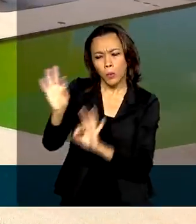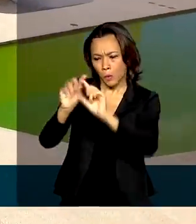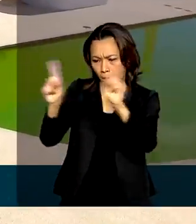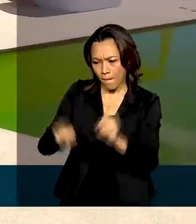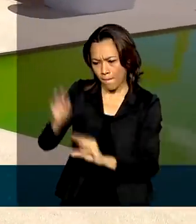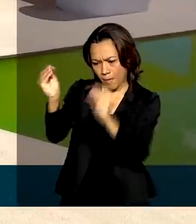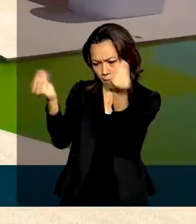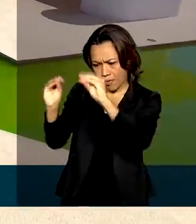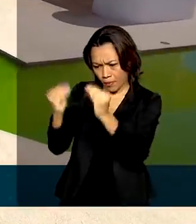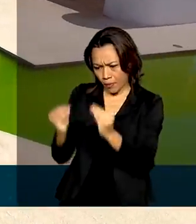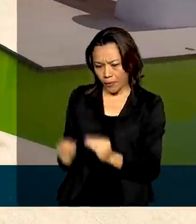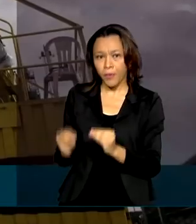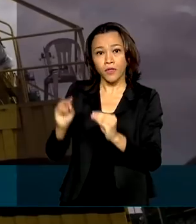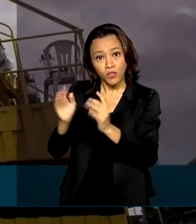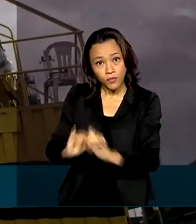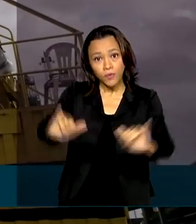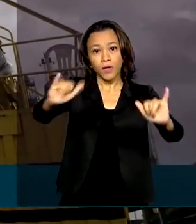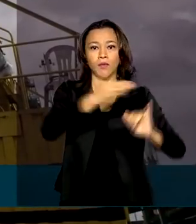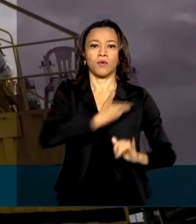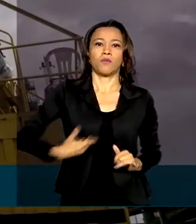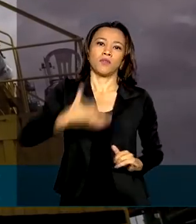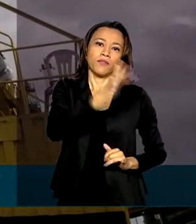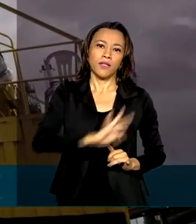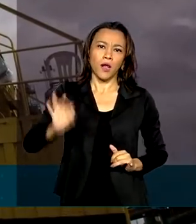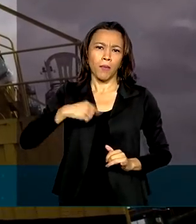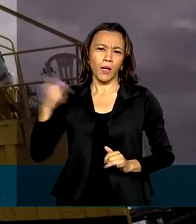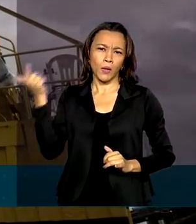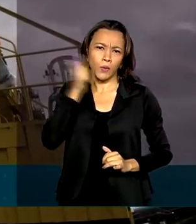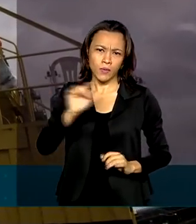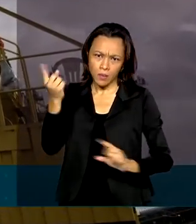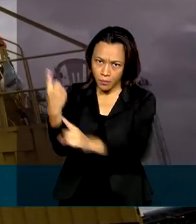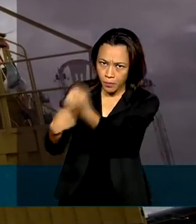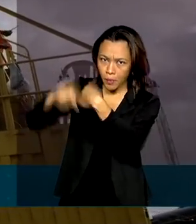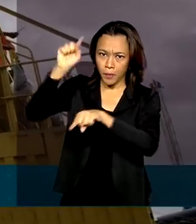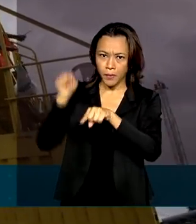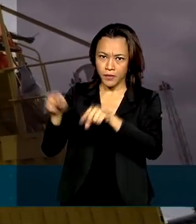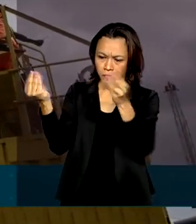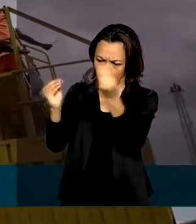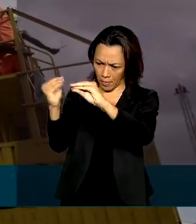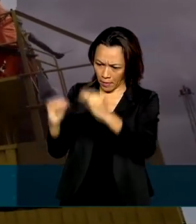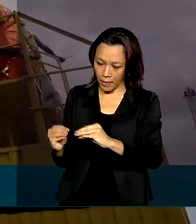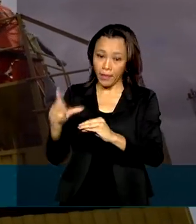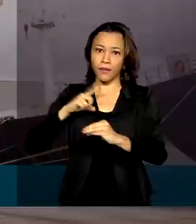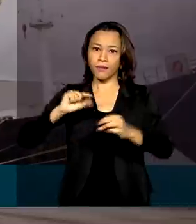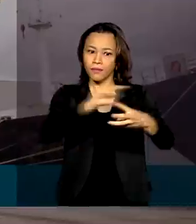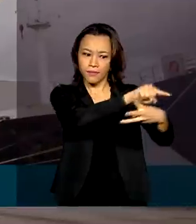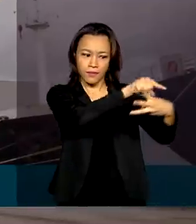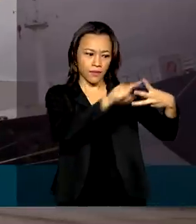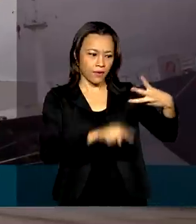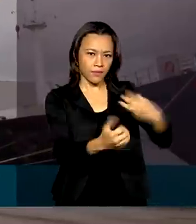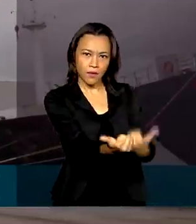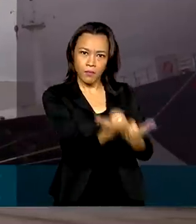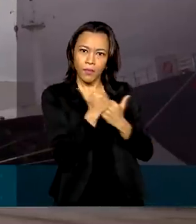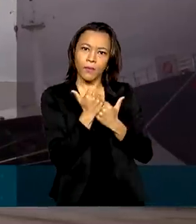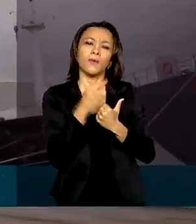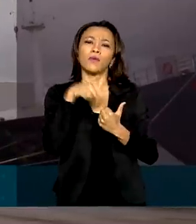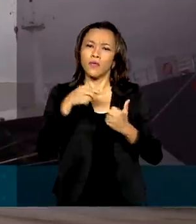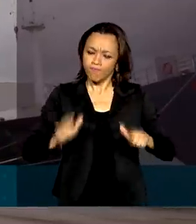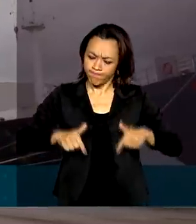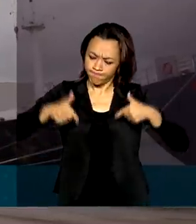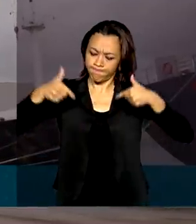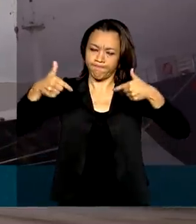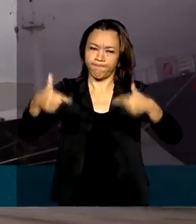lançado pelo governo federal. Para alcançar o resultado esperado, conta com três pilares e ações que devem ser